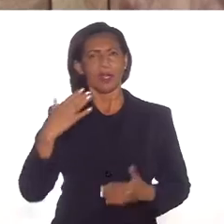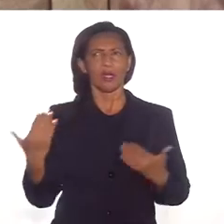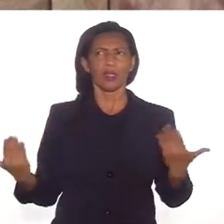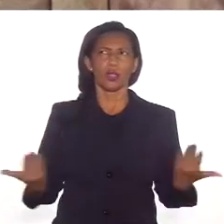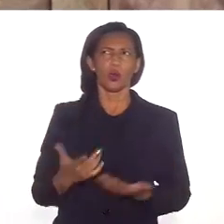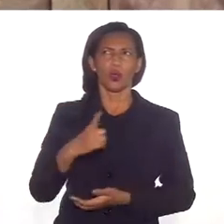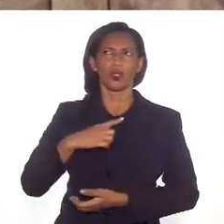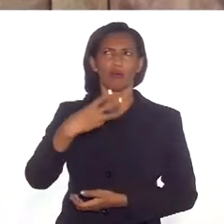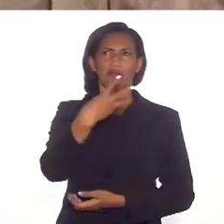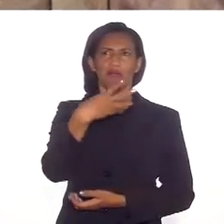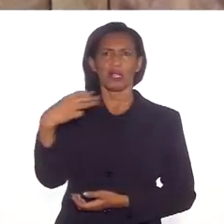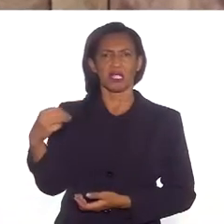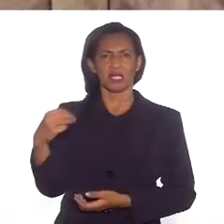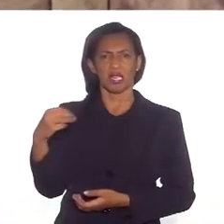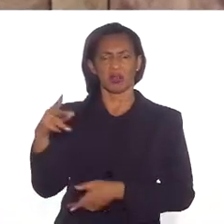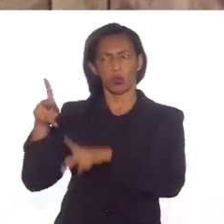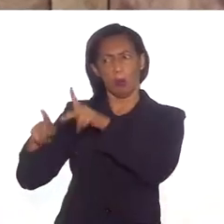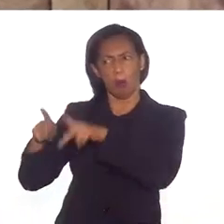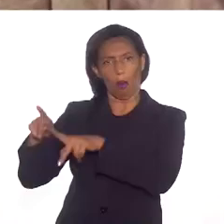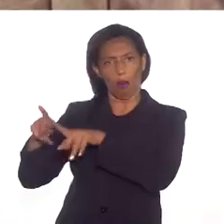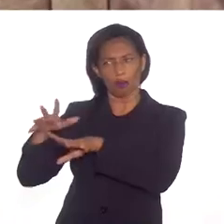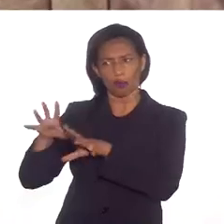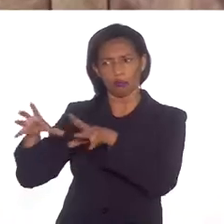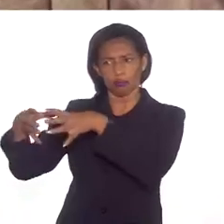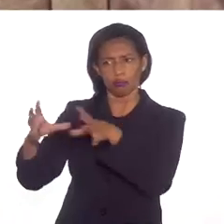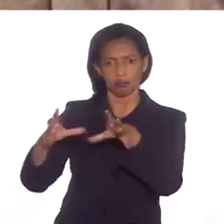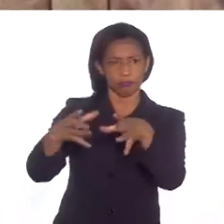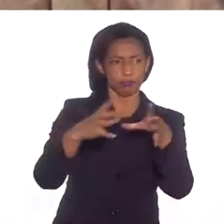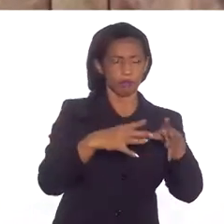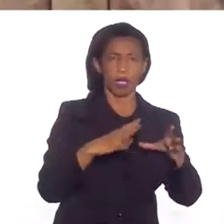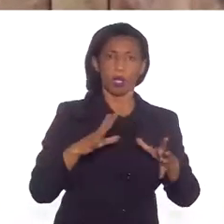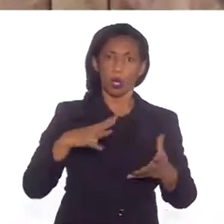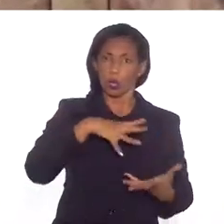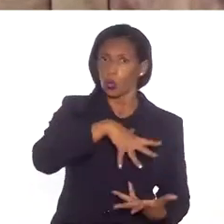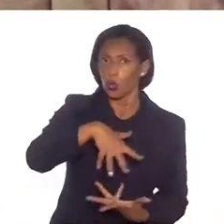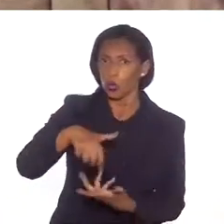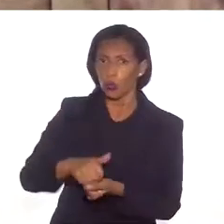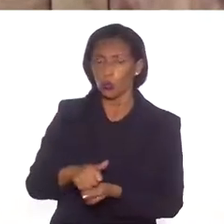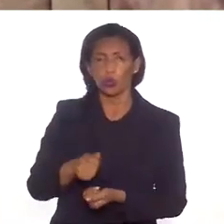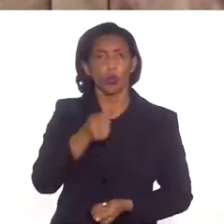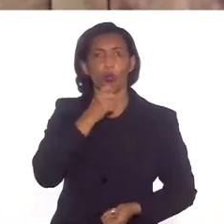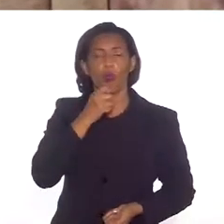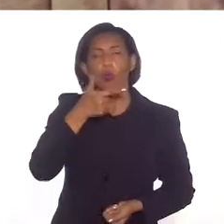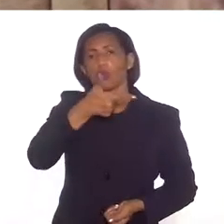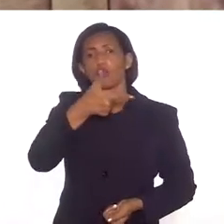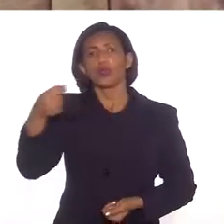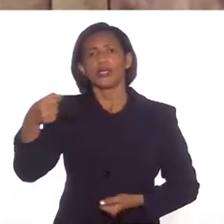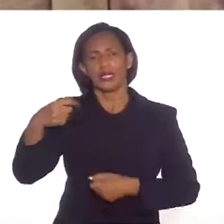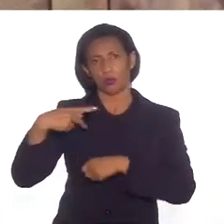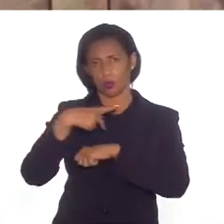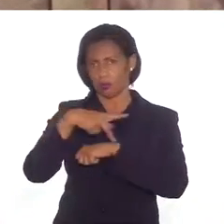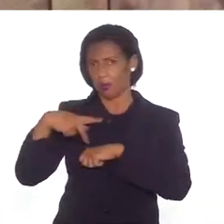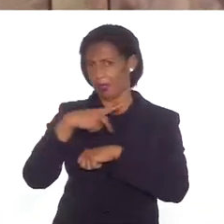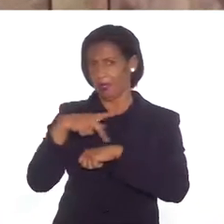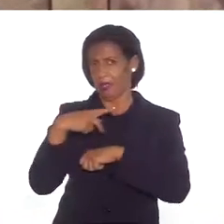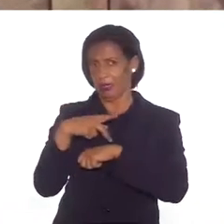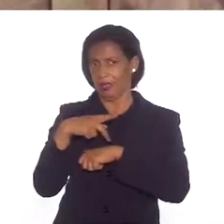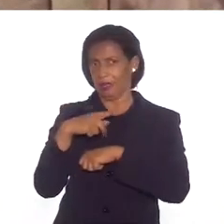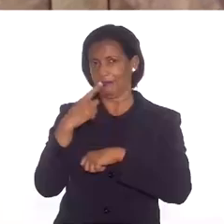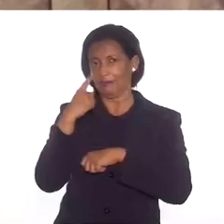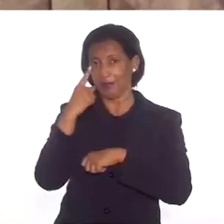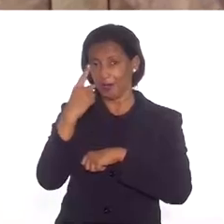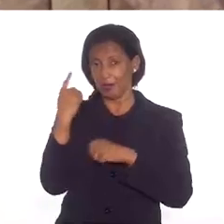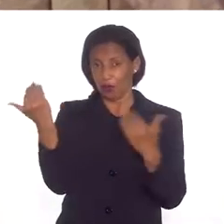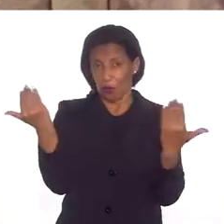no Brasil são 300 povos, ou seja, no mundo, nós não temos 200 países. Se a gente